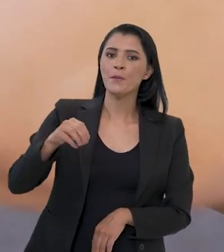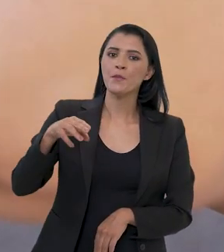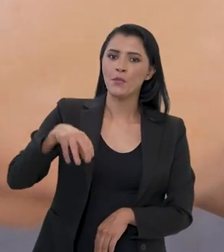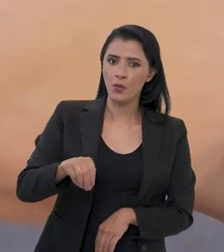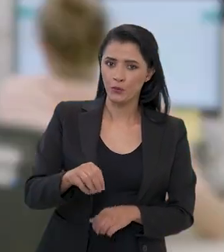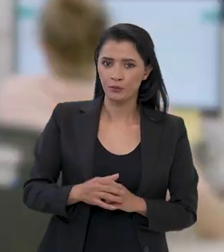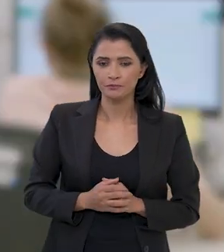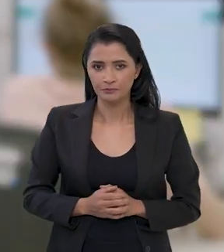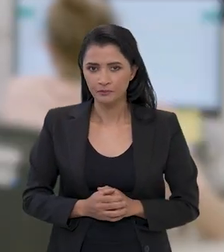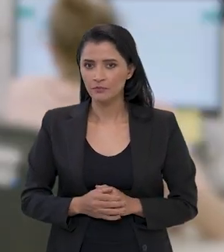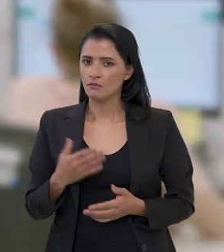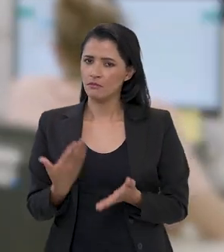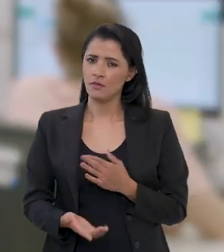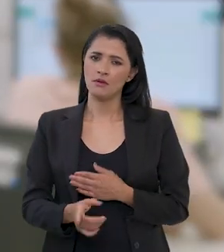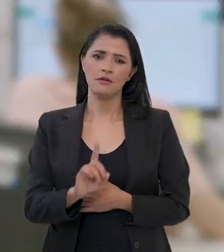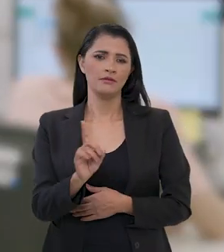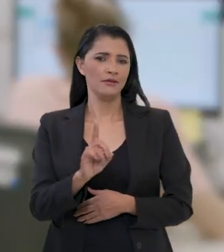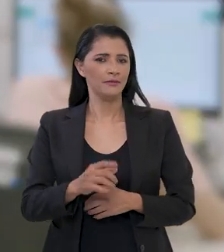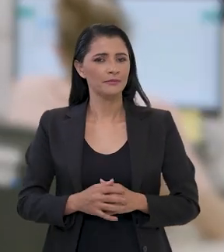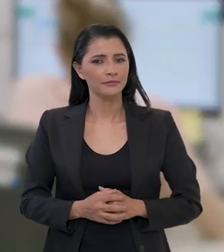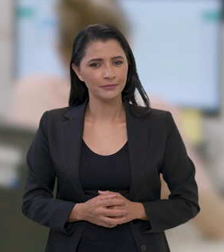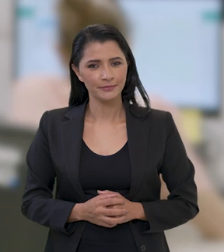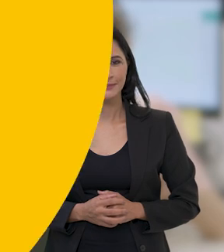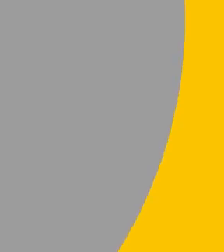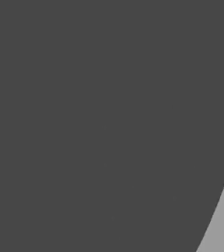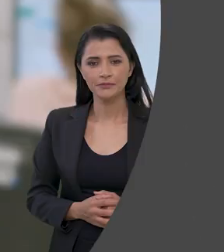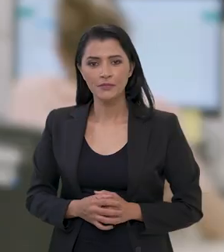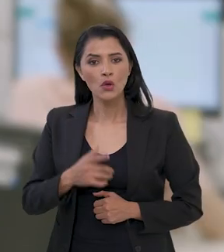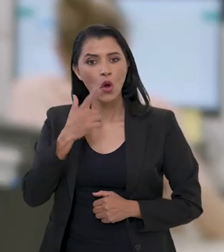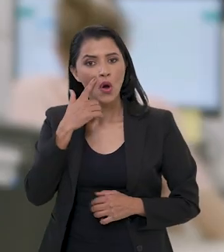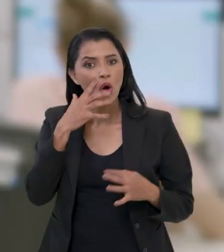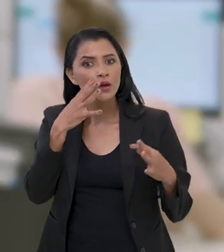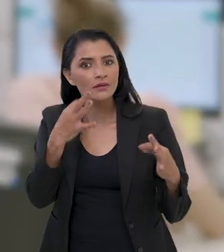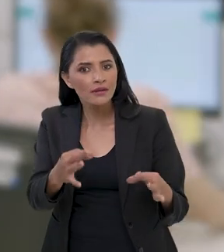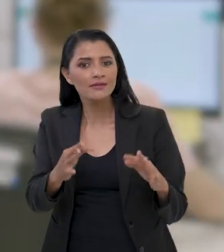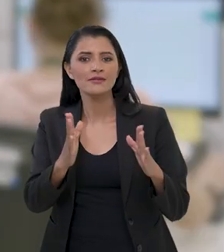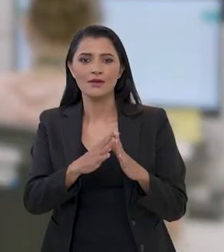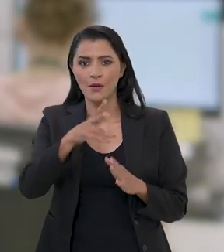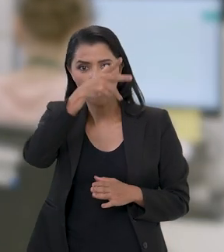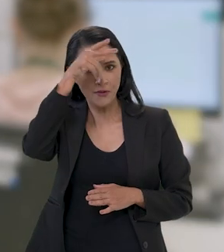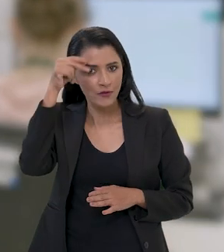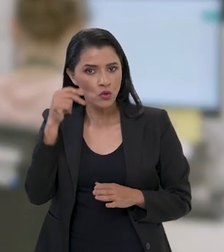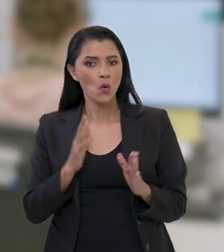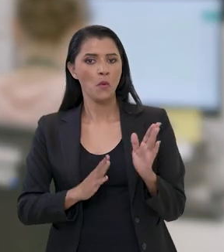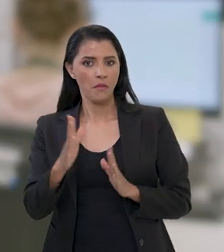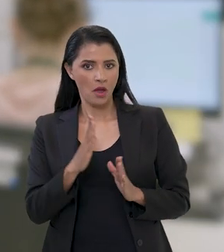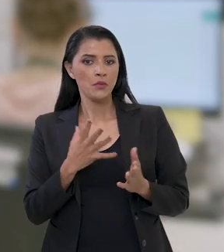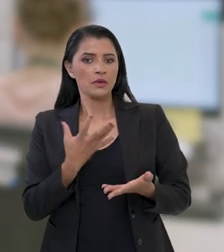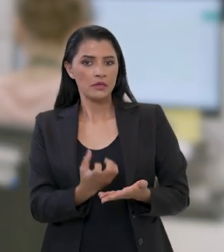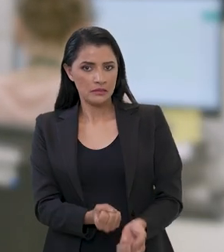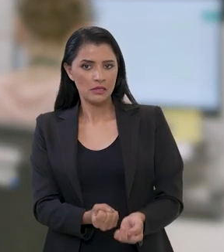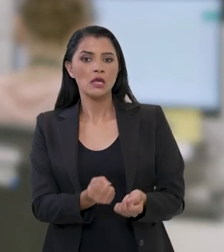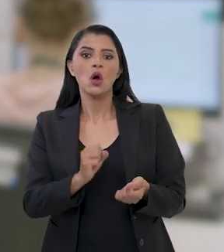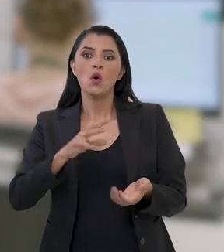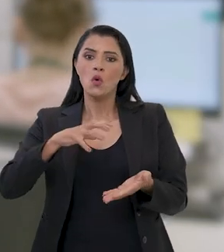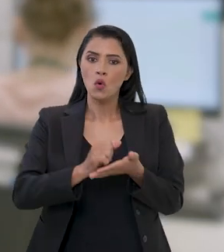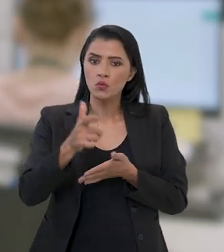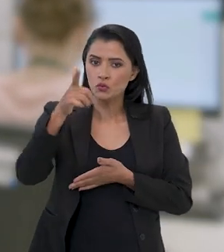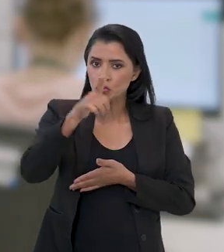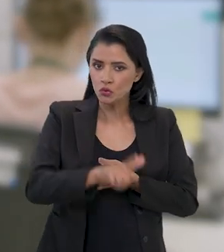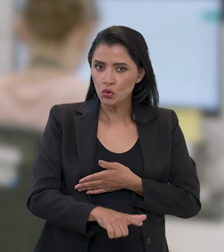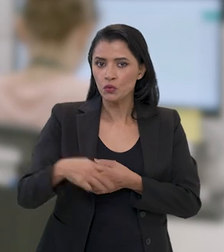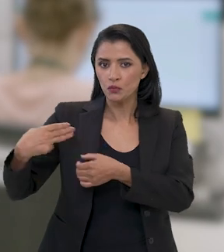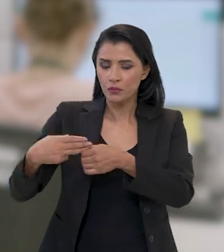doses monovalentes. Não deixe de se vacinar! E atenção, prefeituras! O prazo para adesão ou